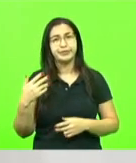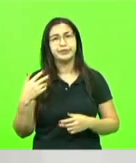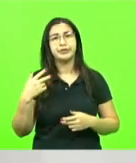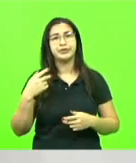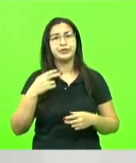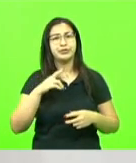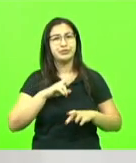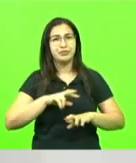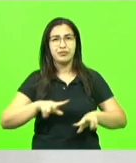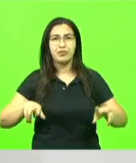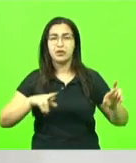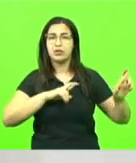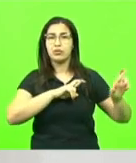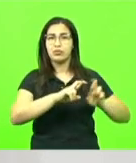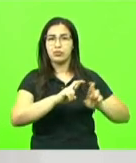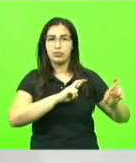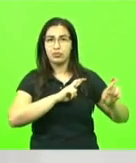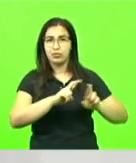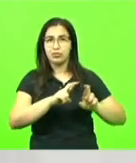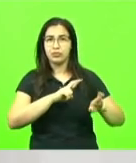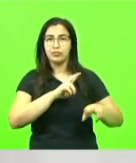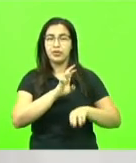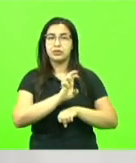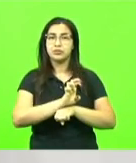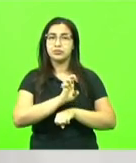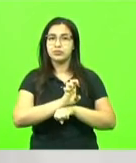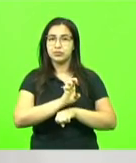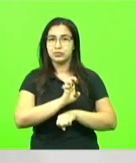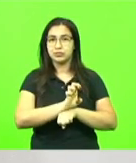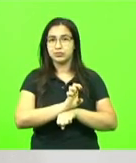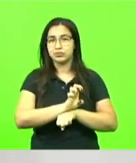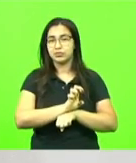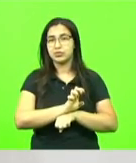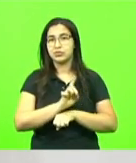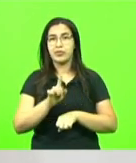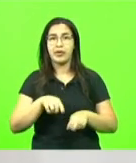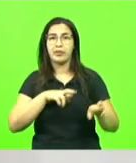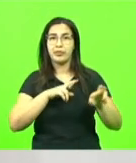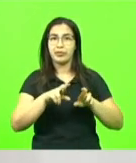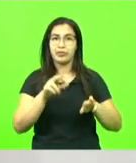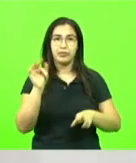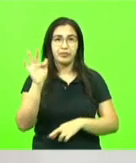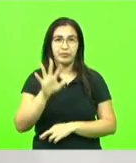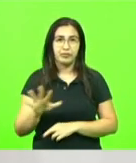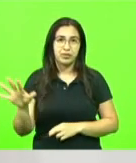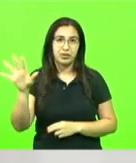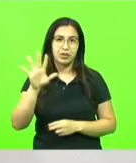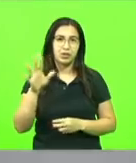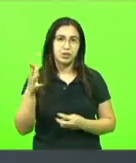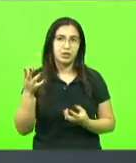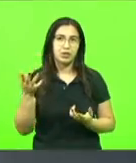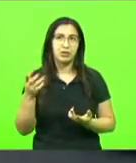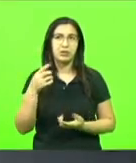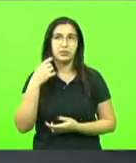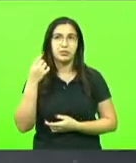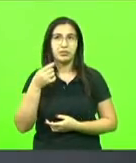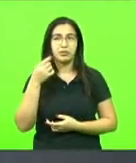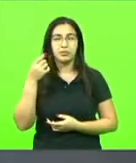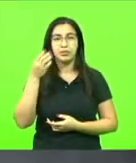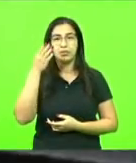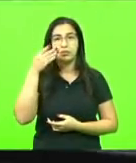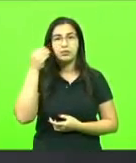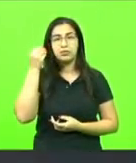situações de rodovias do nosso Estado, sejam elas rodovias federais, deputada Luciane, sejam elas rodovias